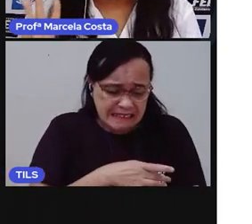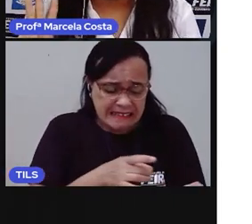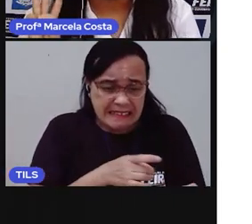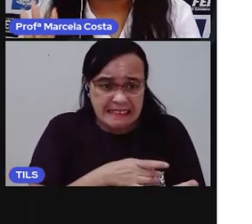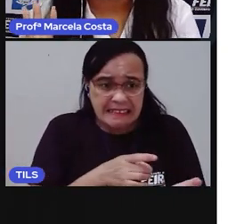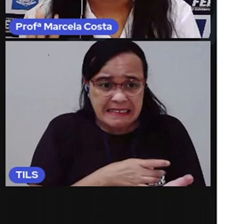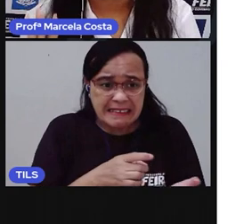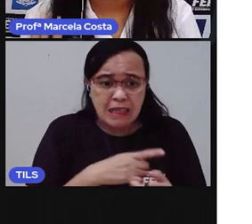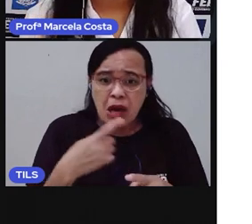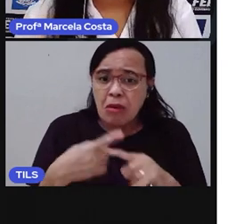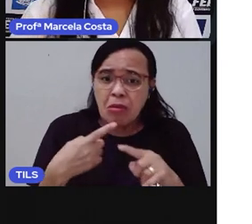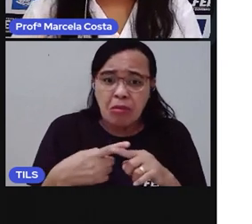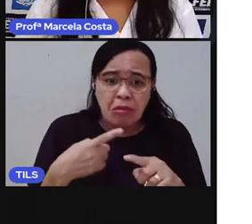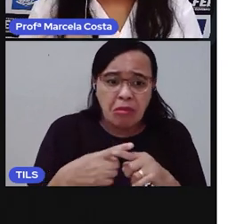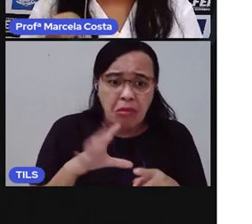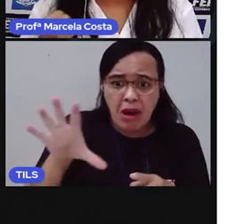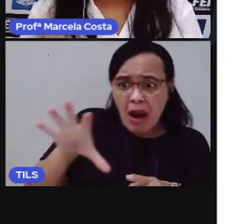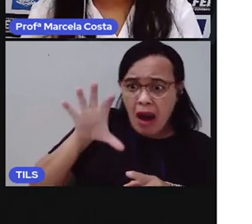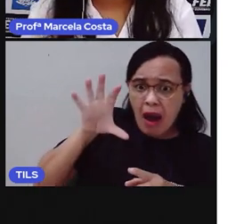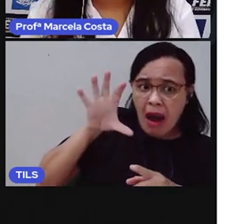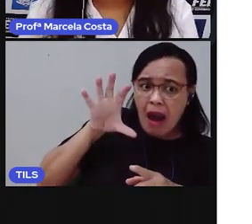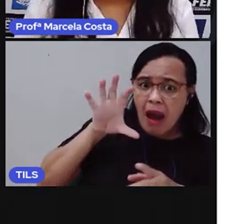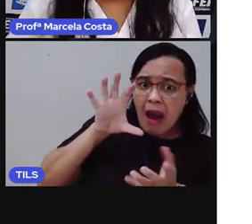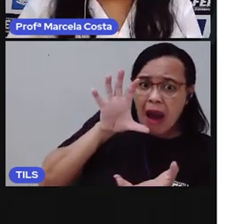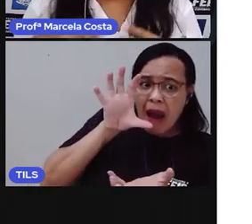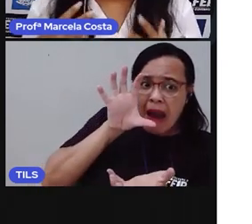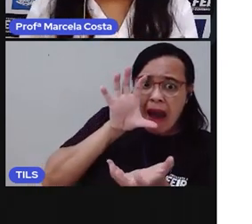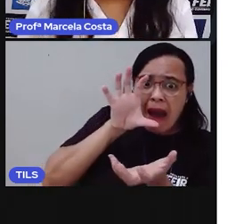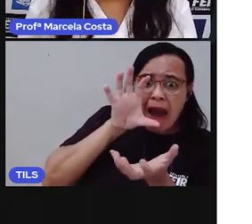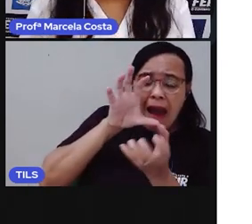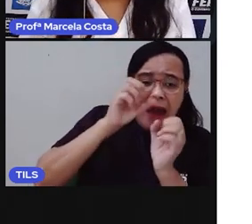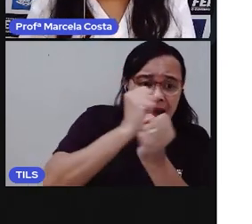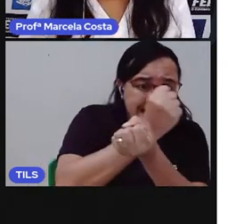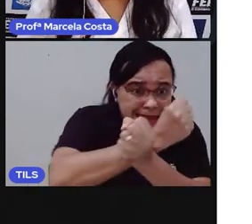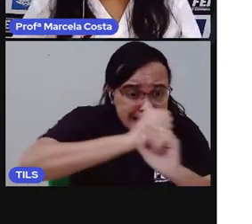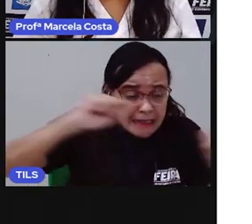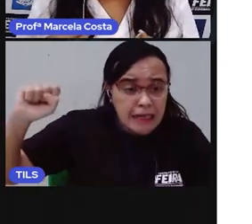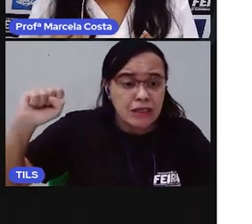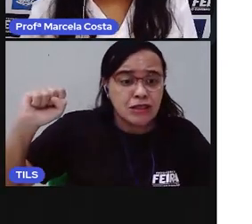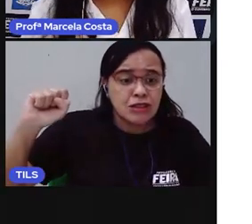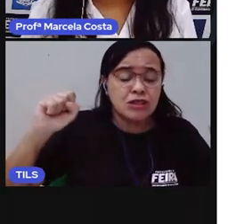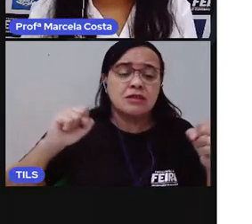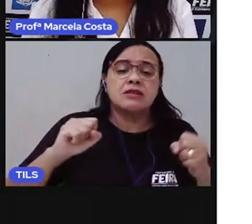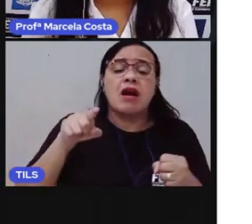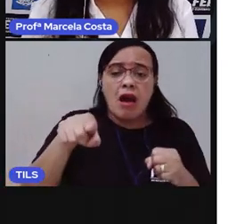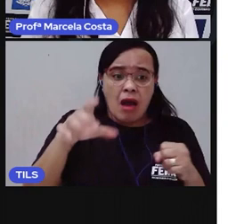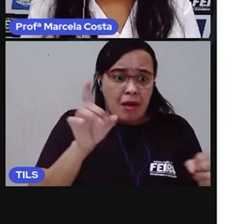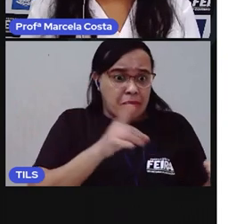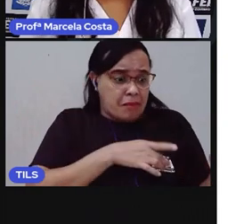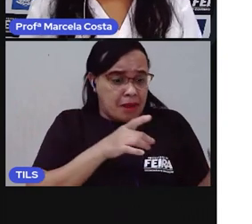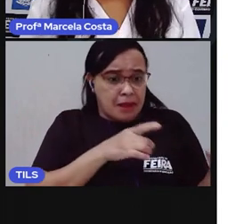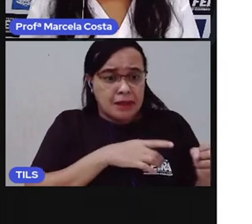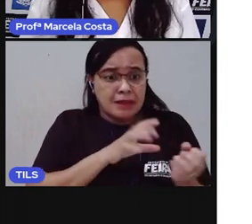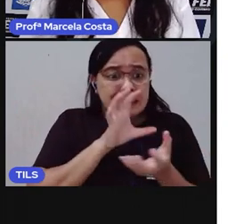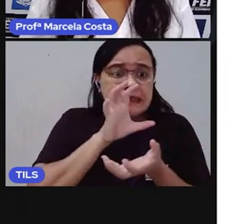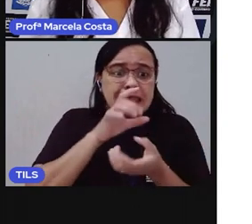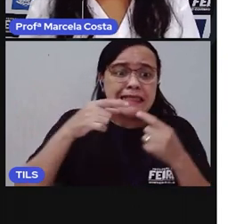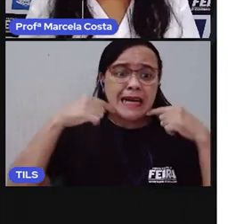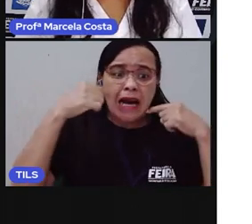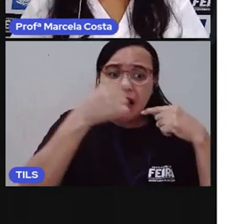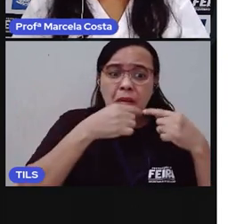três chapéuzinhos amarelos de uma vez só. E duas ovozinhas de tão grande que essa boca era.